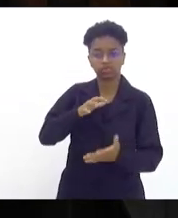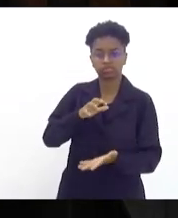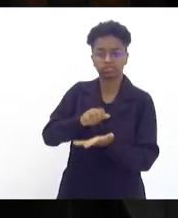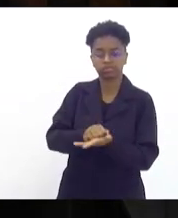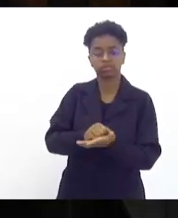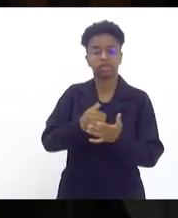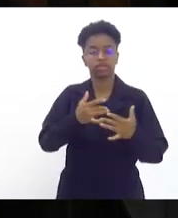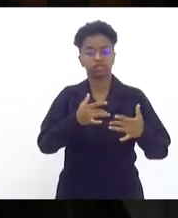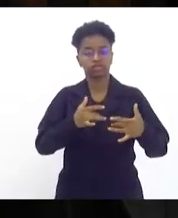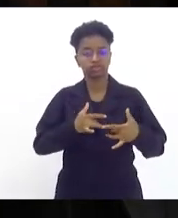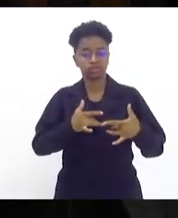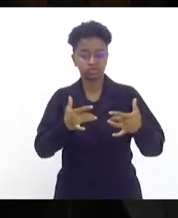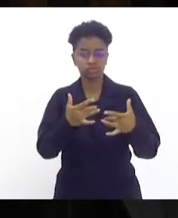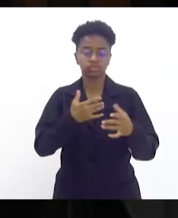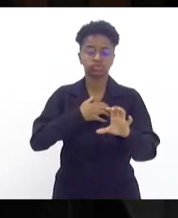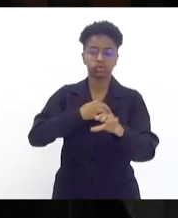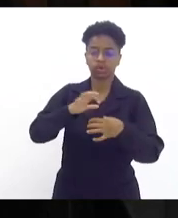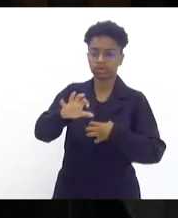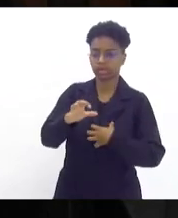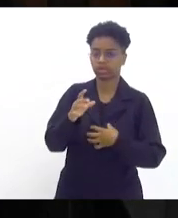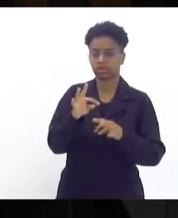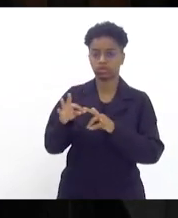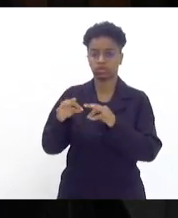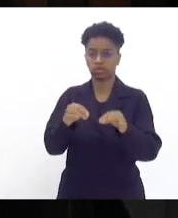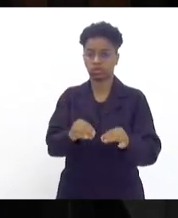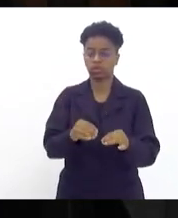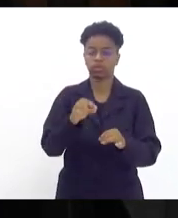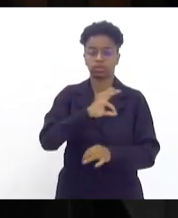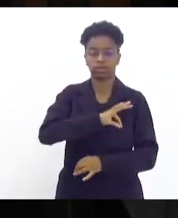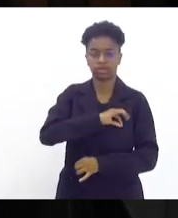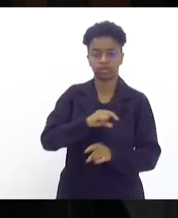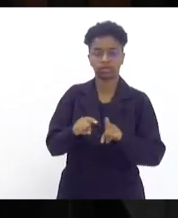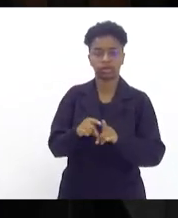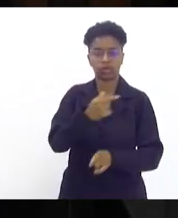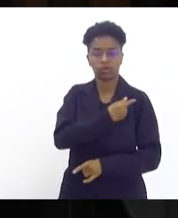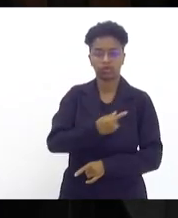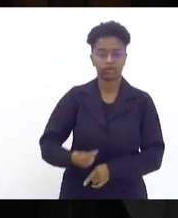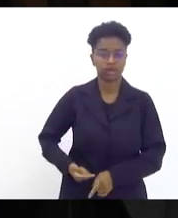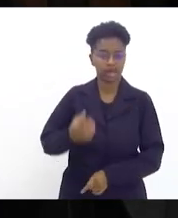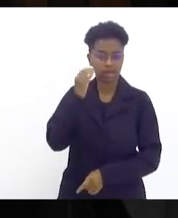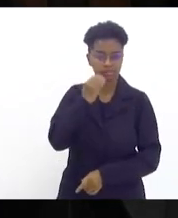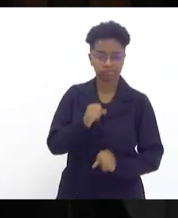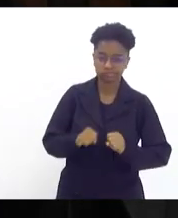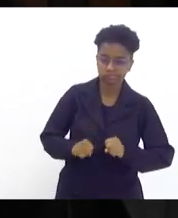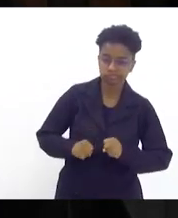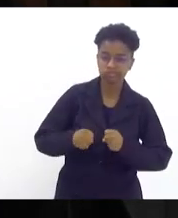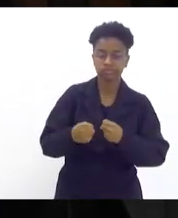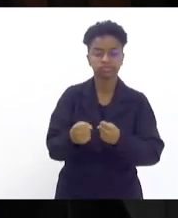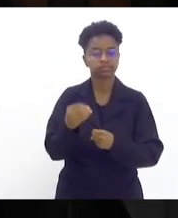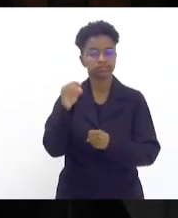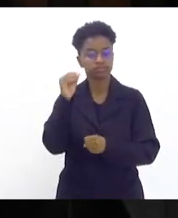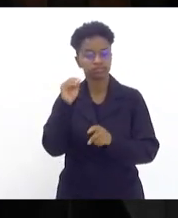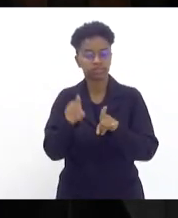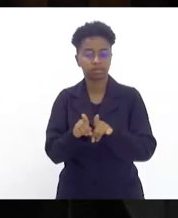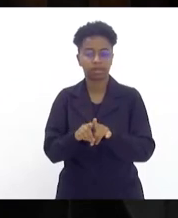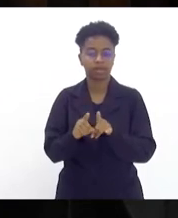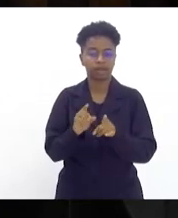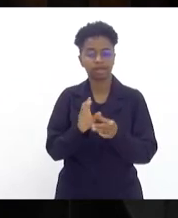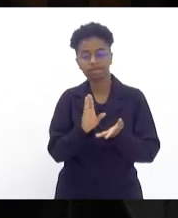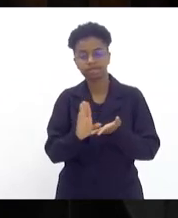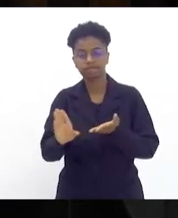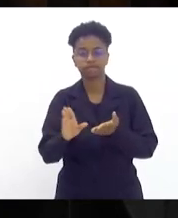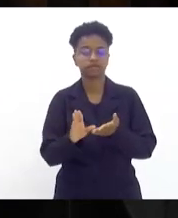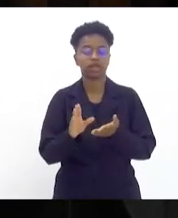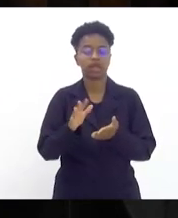os policiais do Estado do Rio de Janeiro e ao governador Cláudio Castro, que não tem medido esforços, investindo na segurança pública,